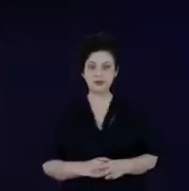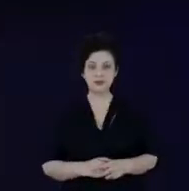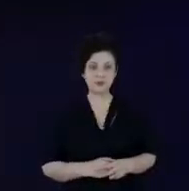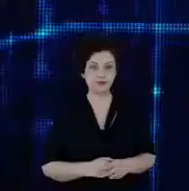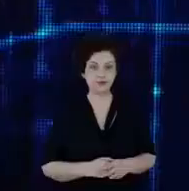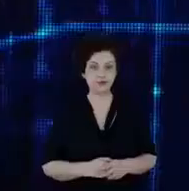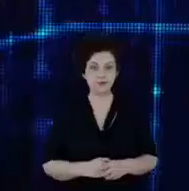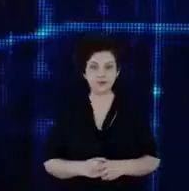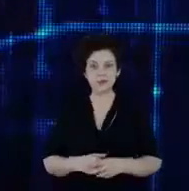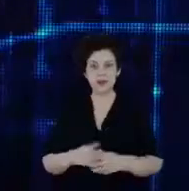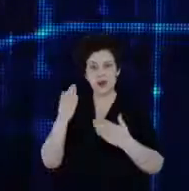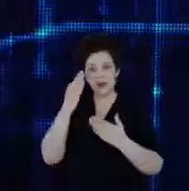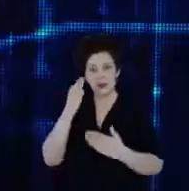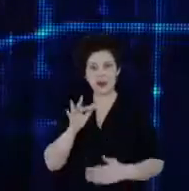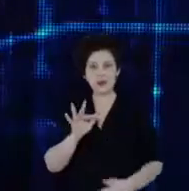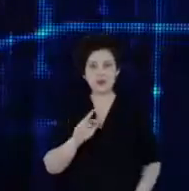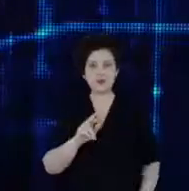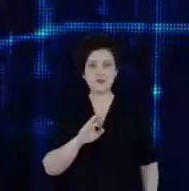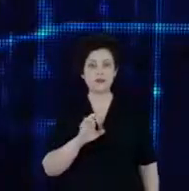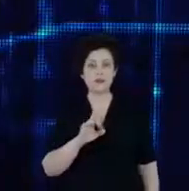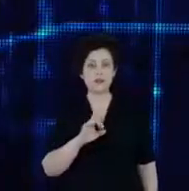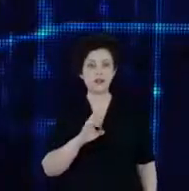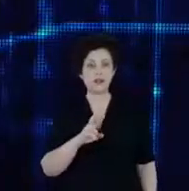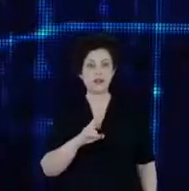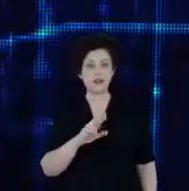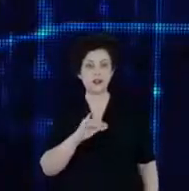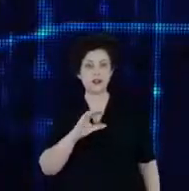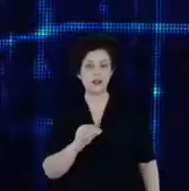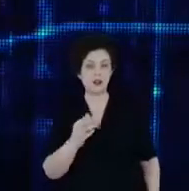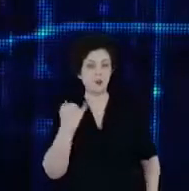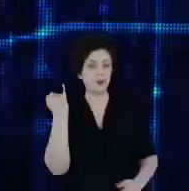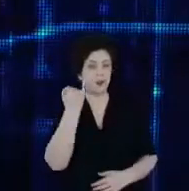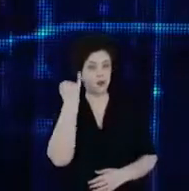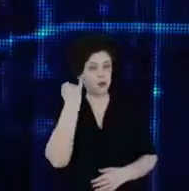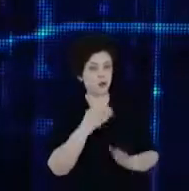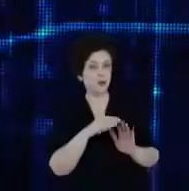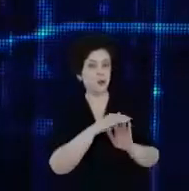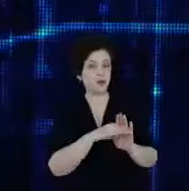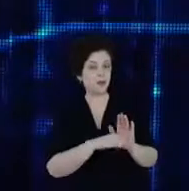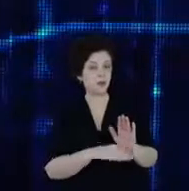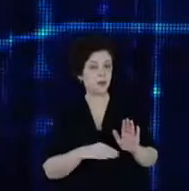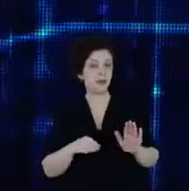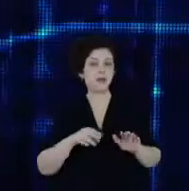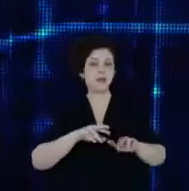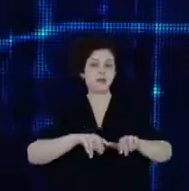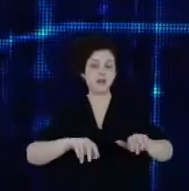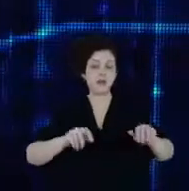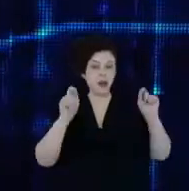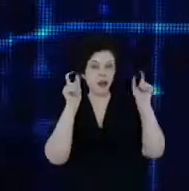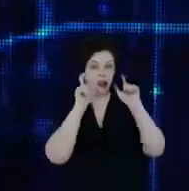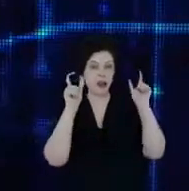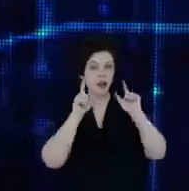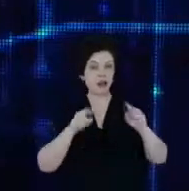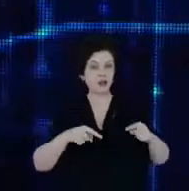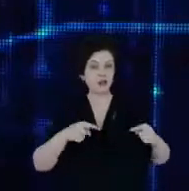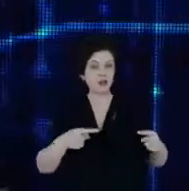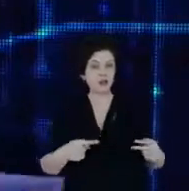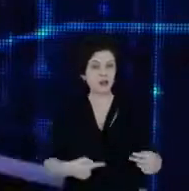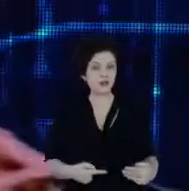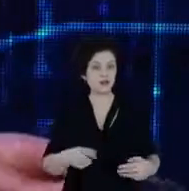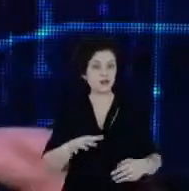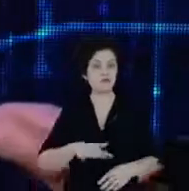Obrigada Frederico muito importante as suas colocações realmente são vários alertas e desafios para o setor